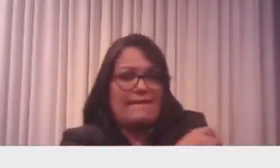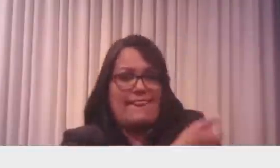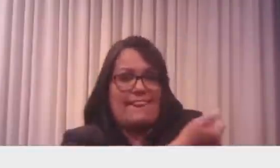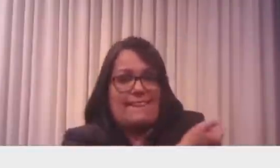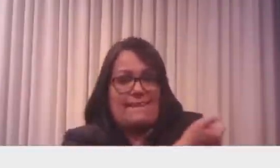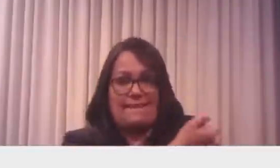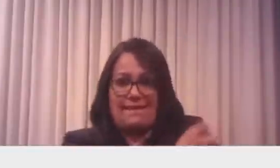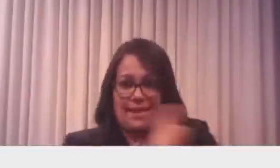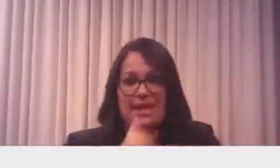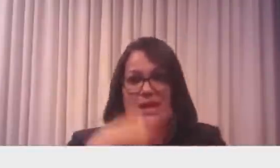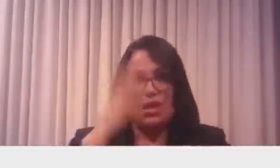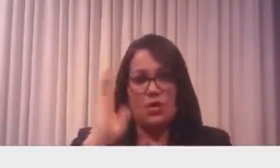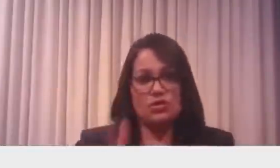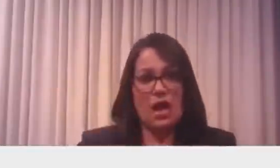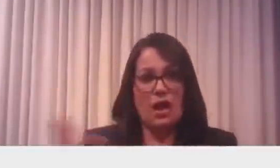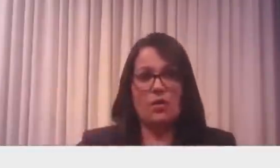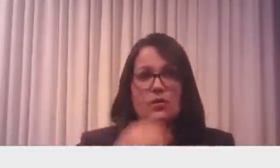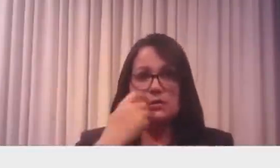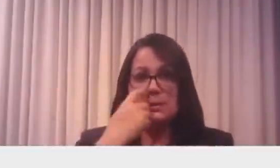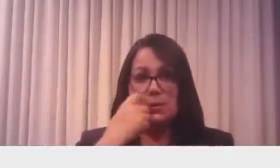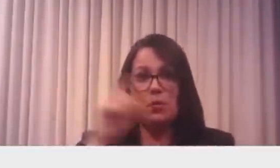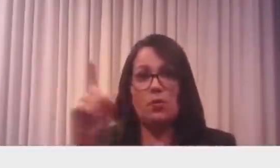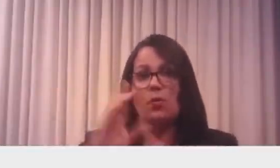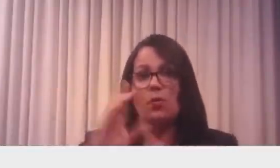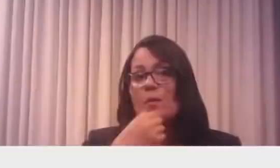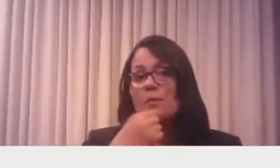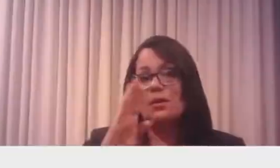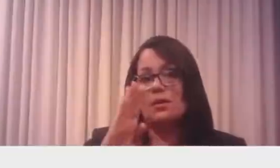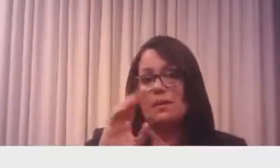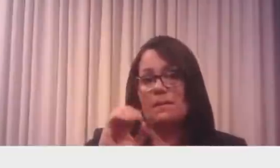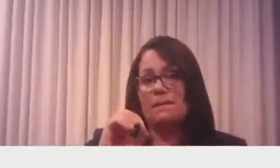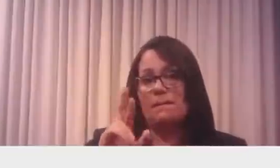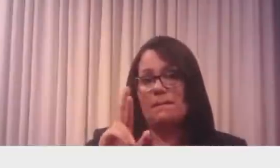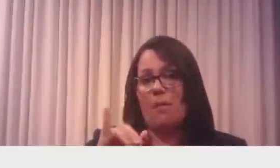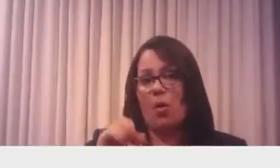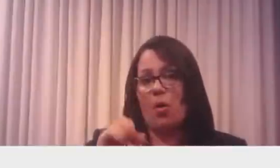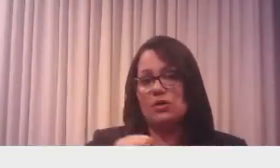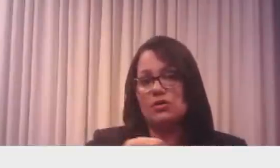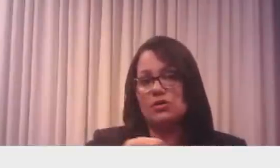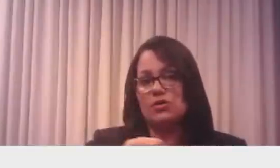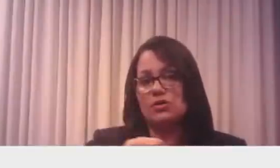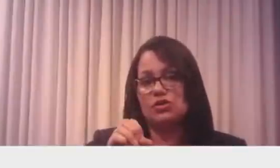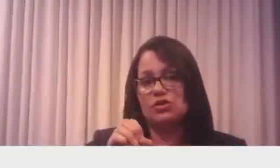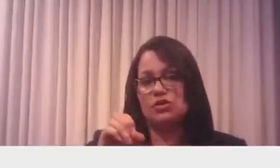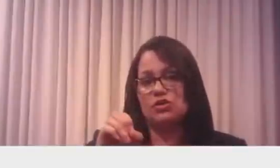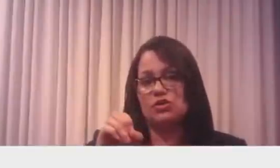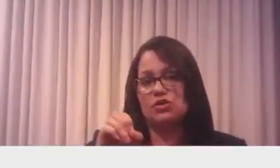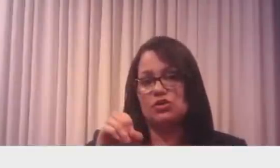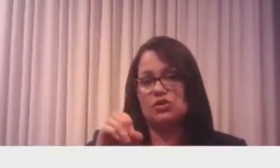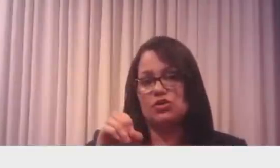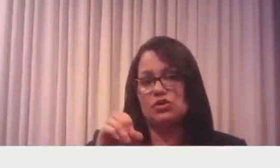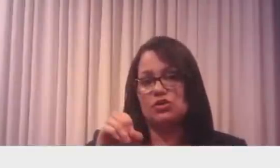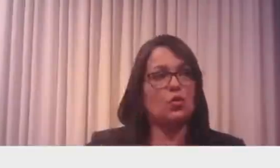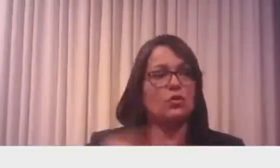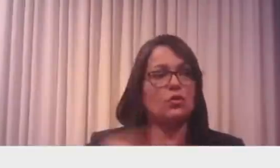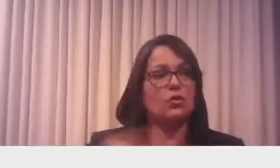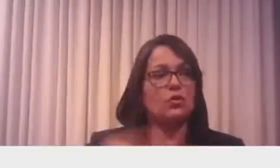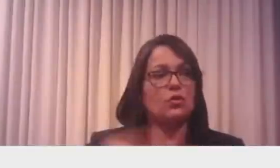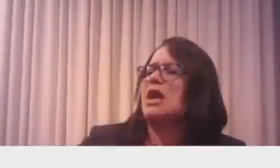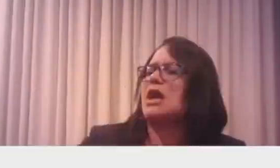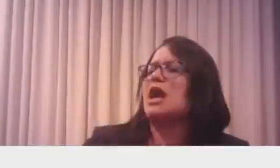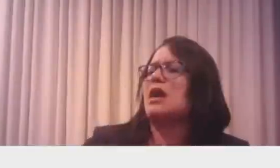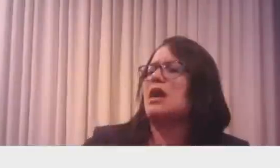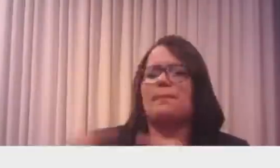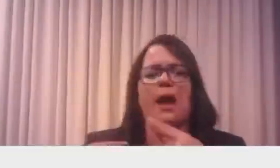Eu, por exemplo, teve um fato lá com o Boris Johnson. Eu vou falar aqui, vou apanhar da imprensa aqui, mas não tem problema. Começou o bate-papo com o Boris